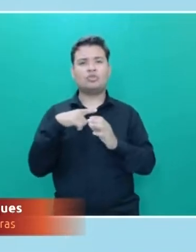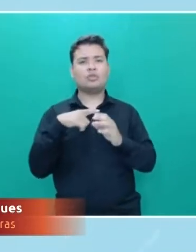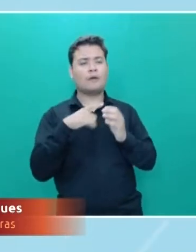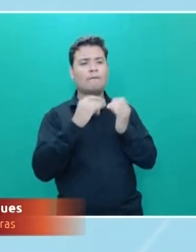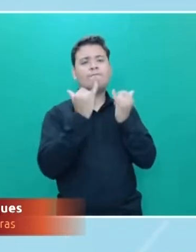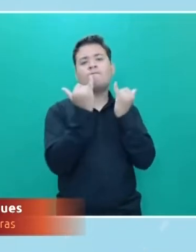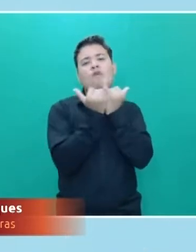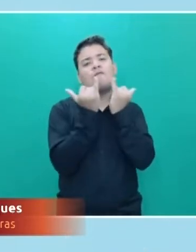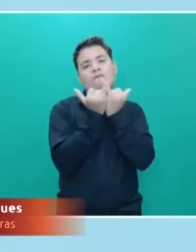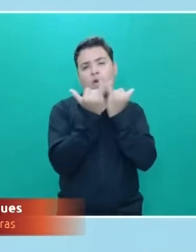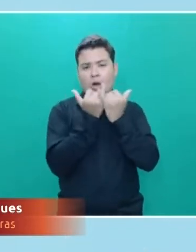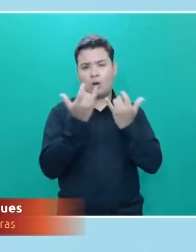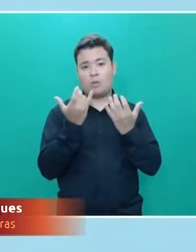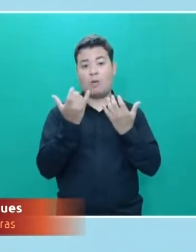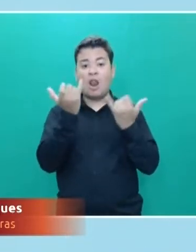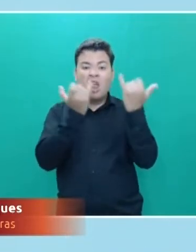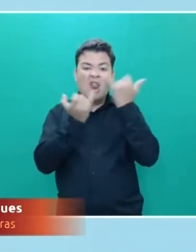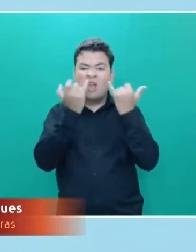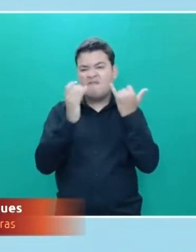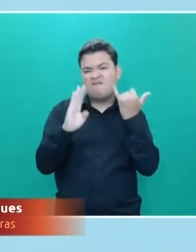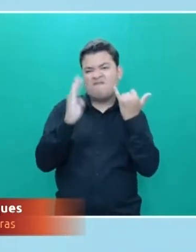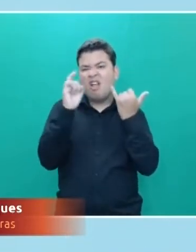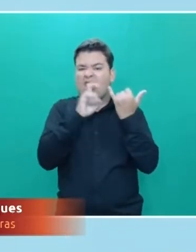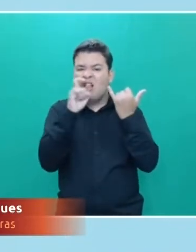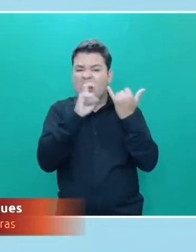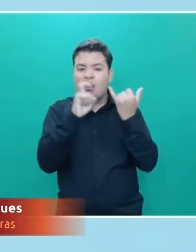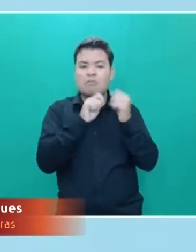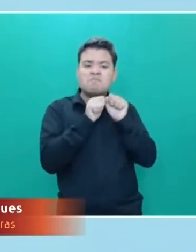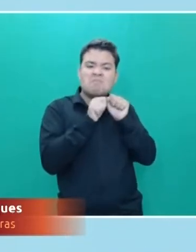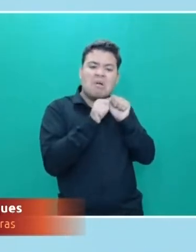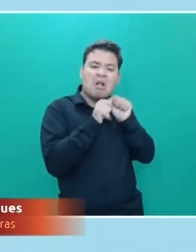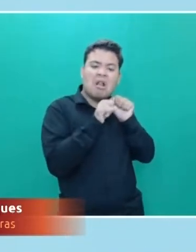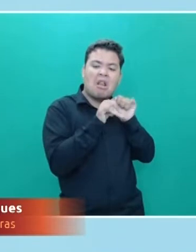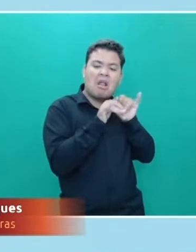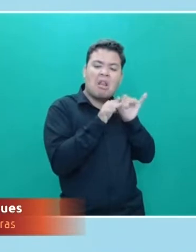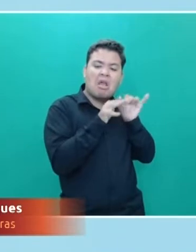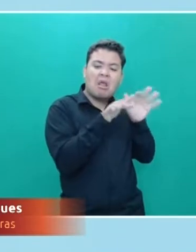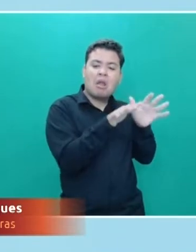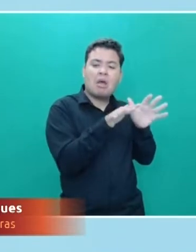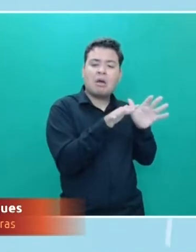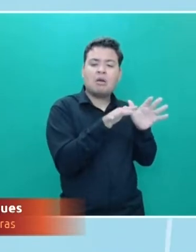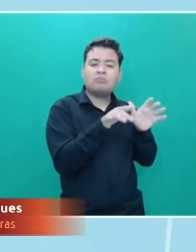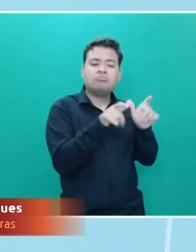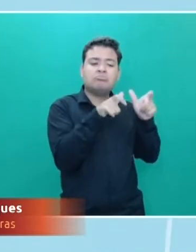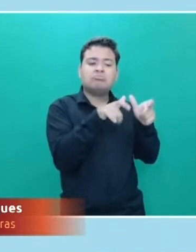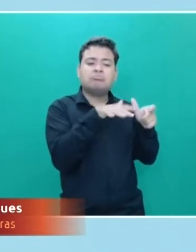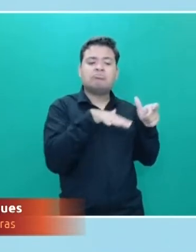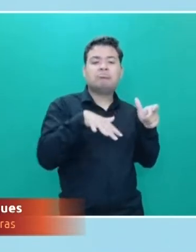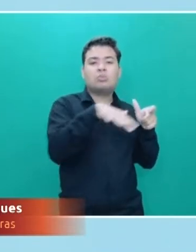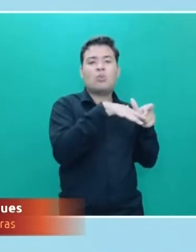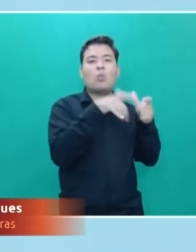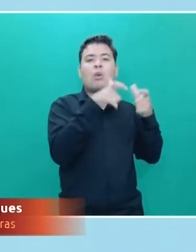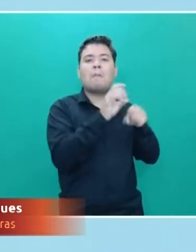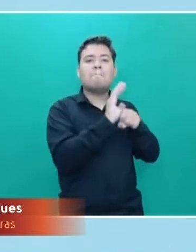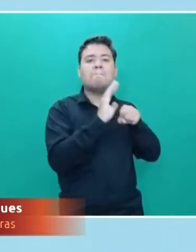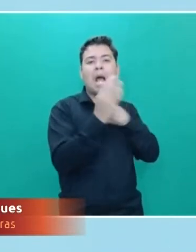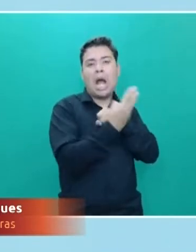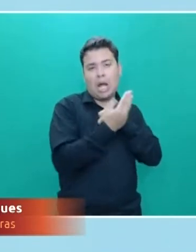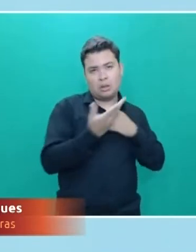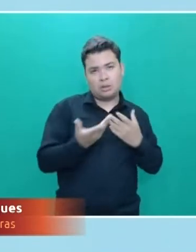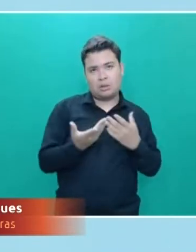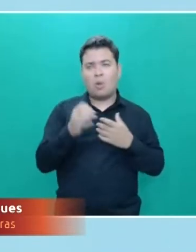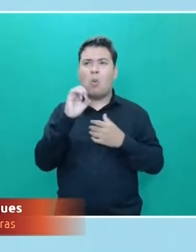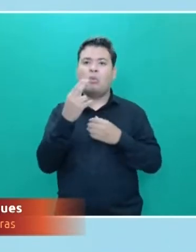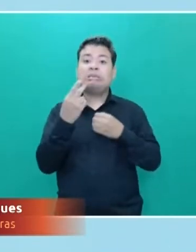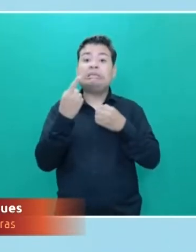uma informação falsa, era disseminada ali num raio ali do bairro, no máximo na